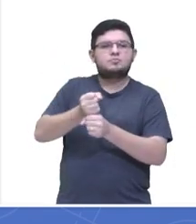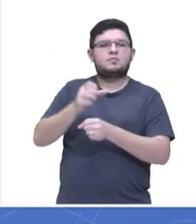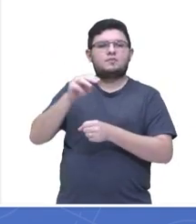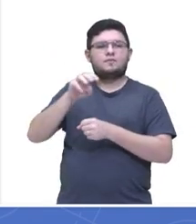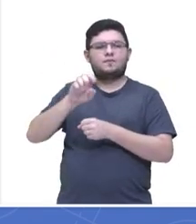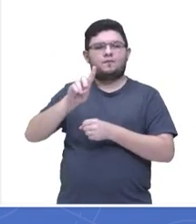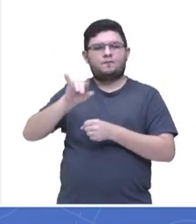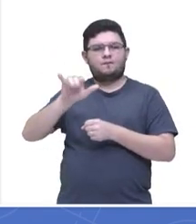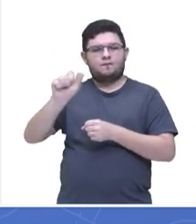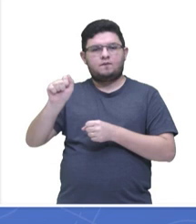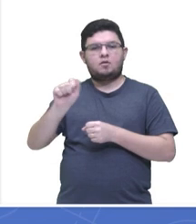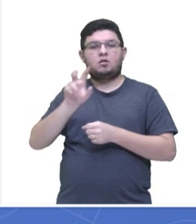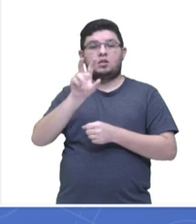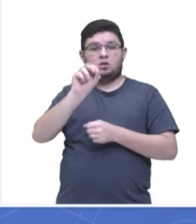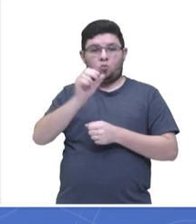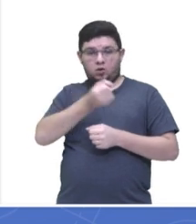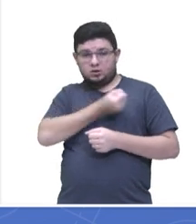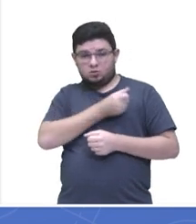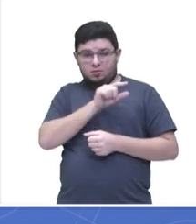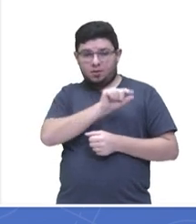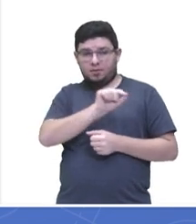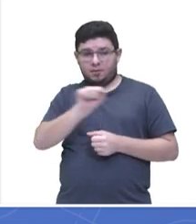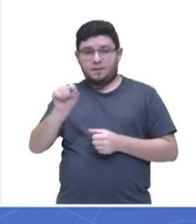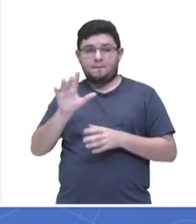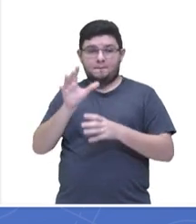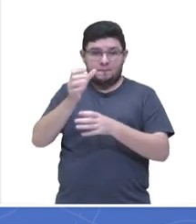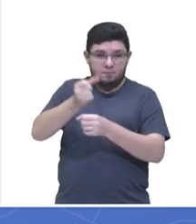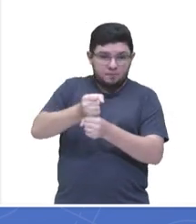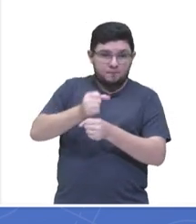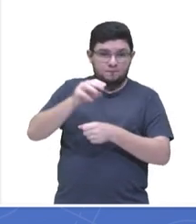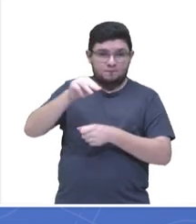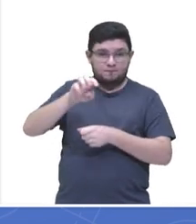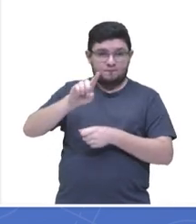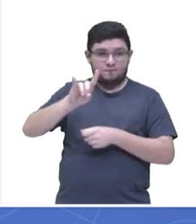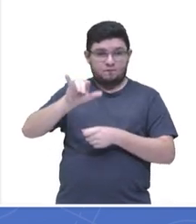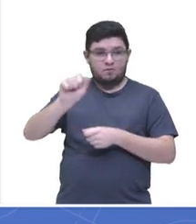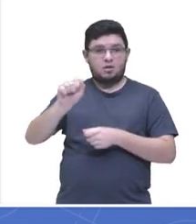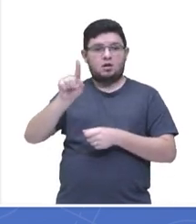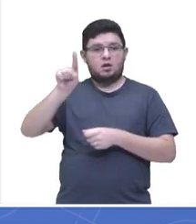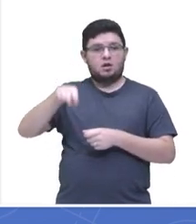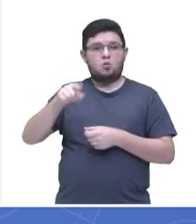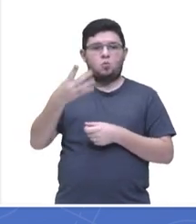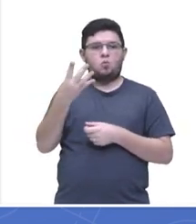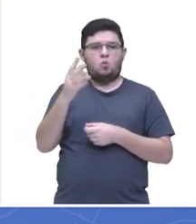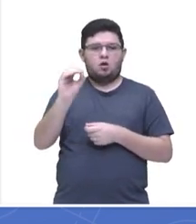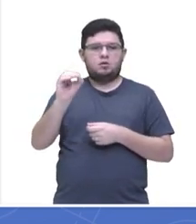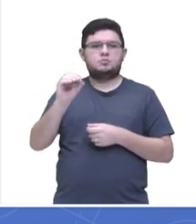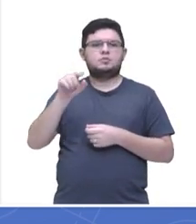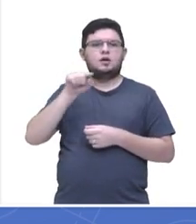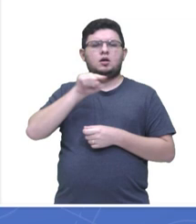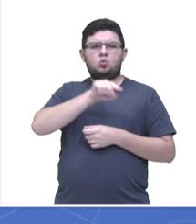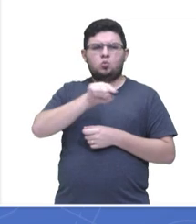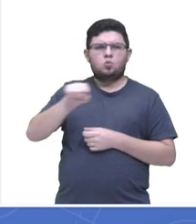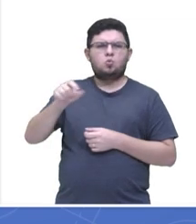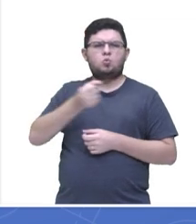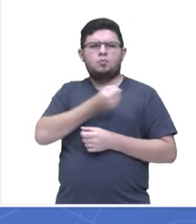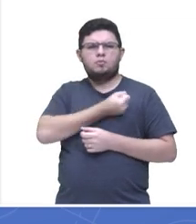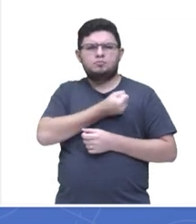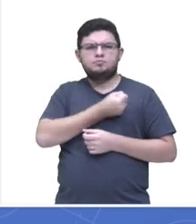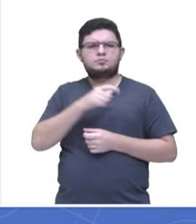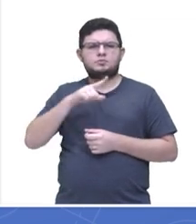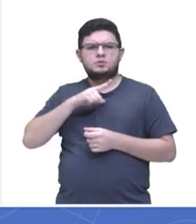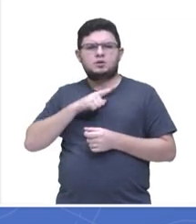estes números estão os números 75, 125 e 155,